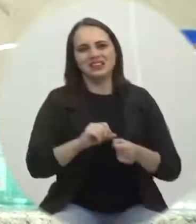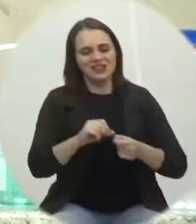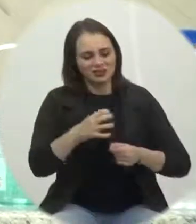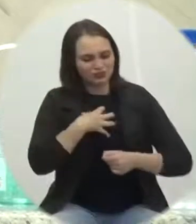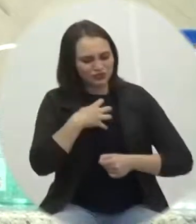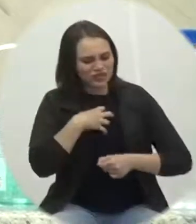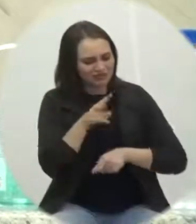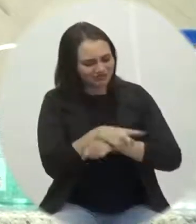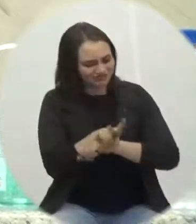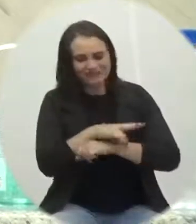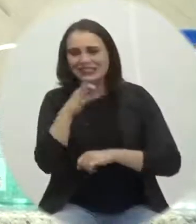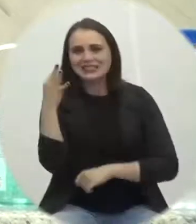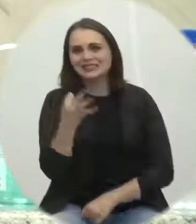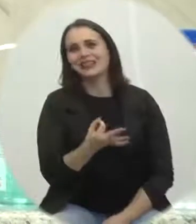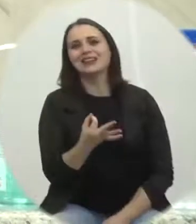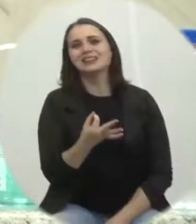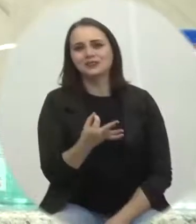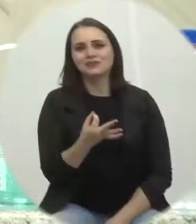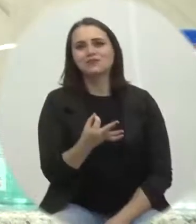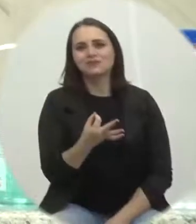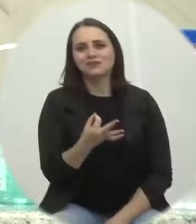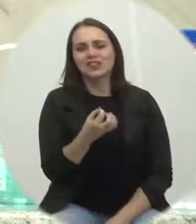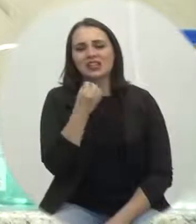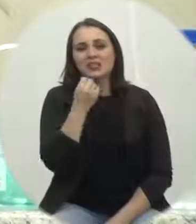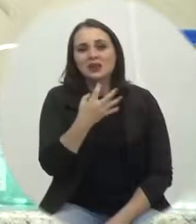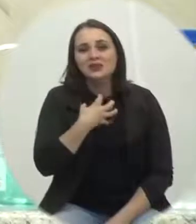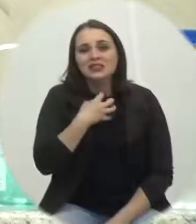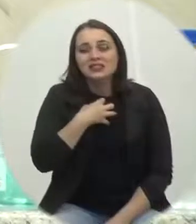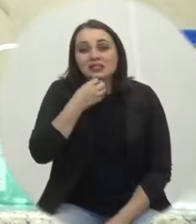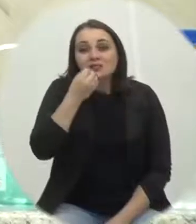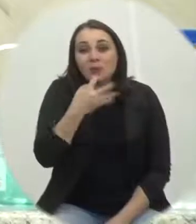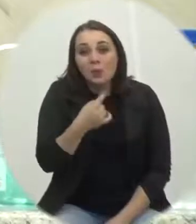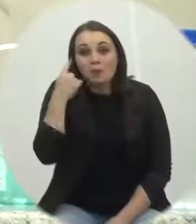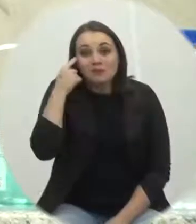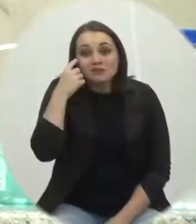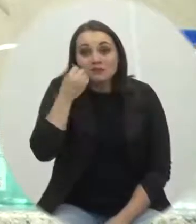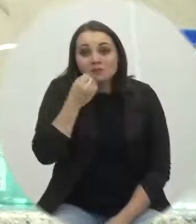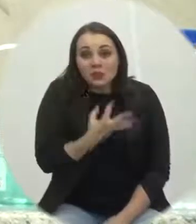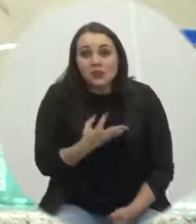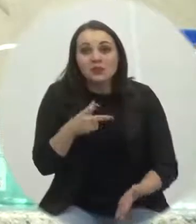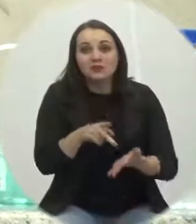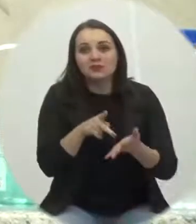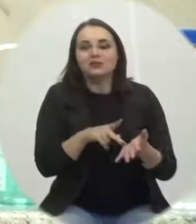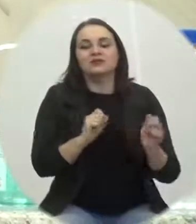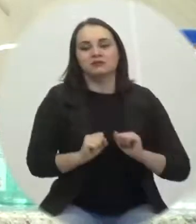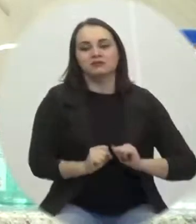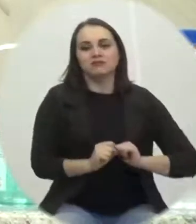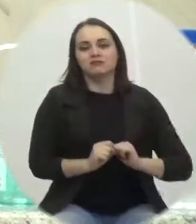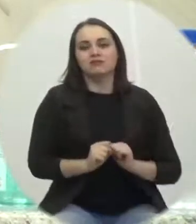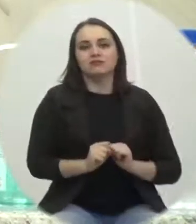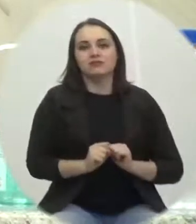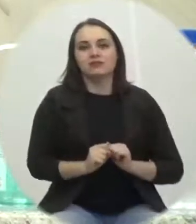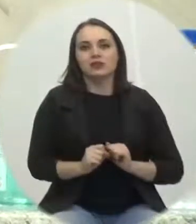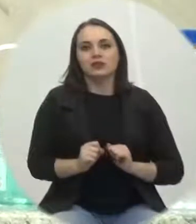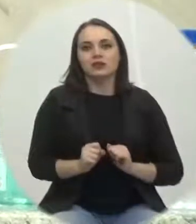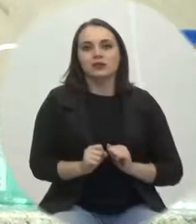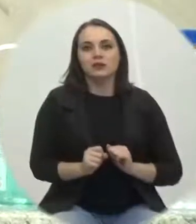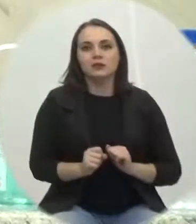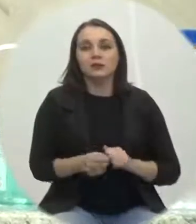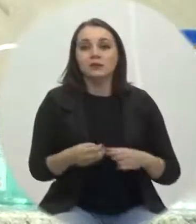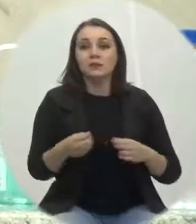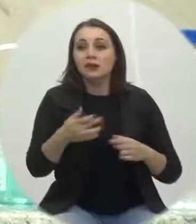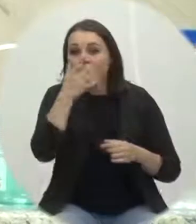vigilância, de bom senso, inclusive, de bom senso, para que o